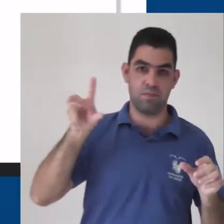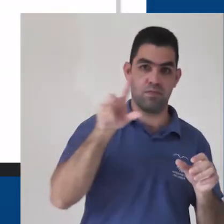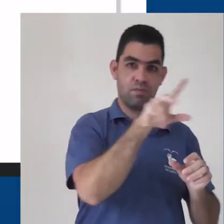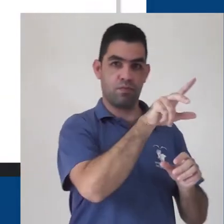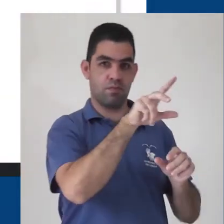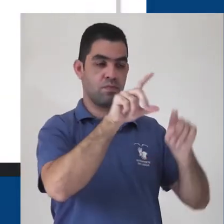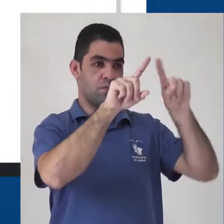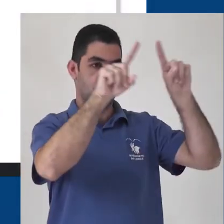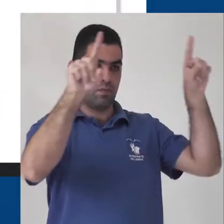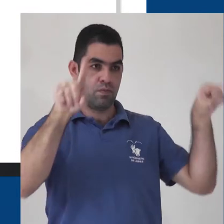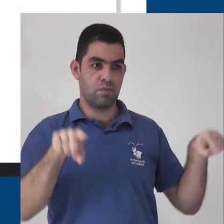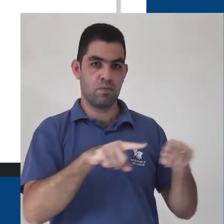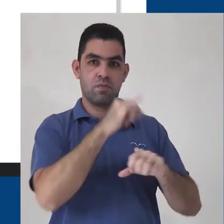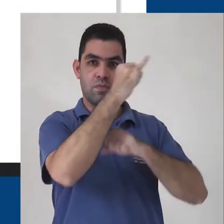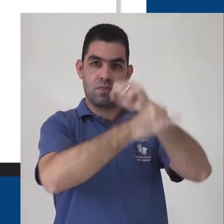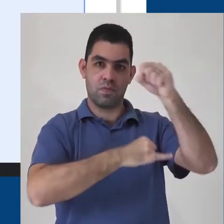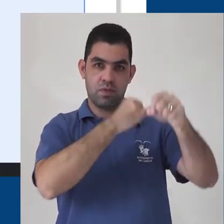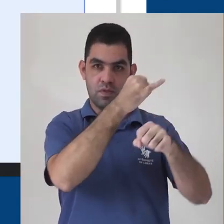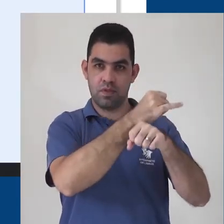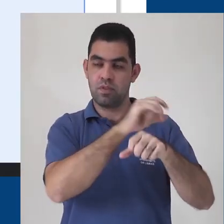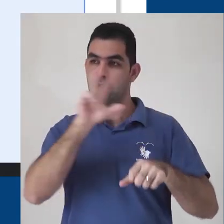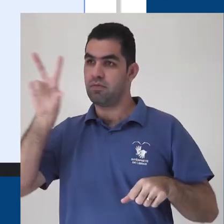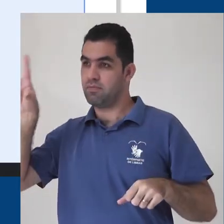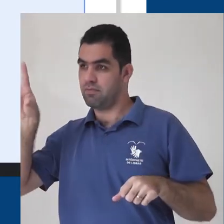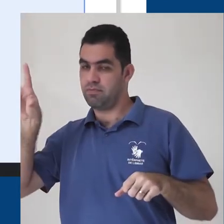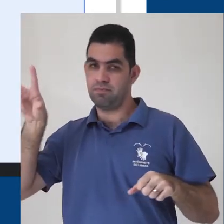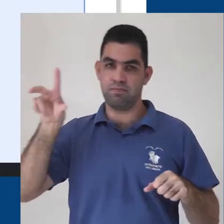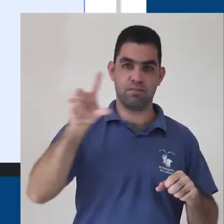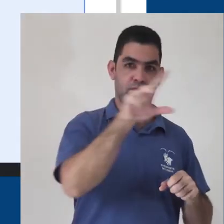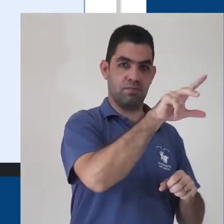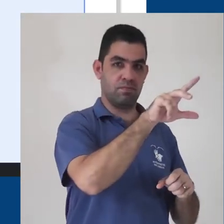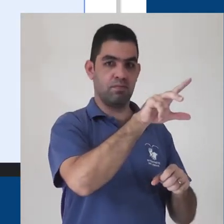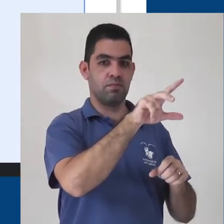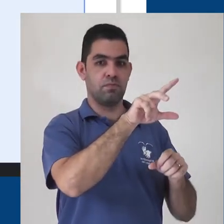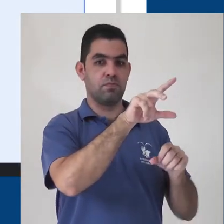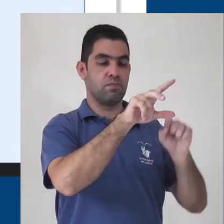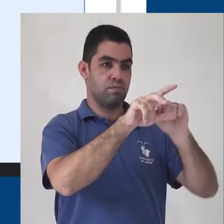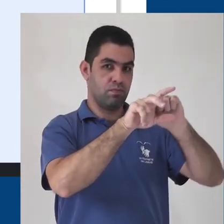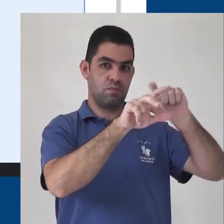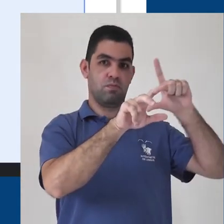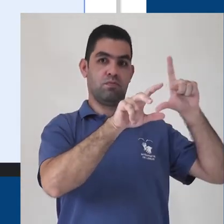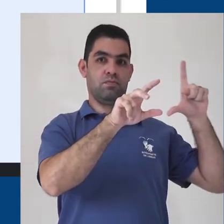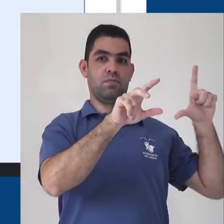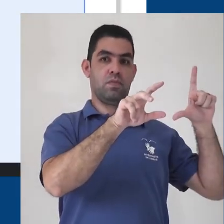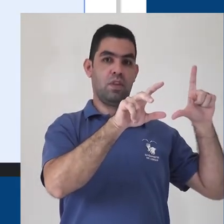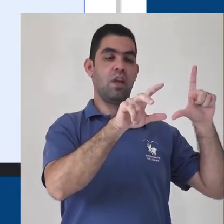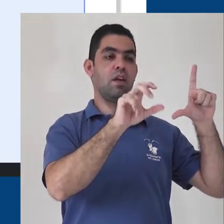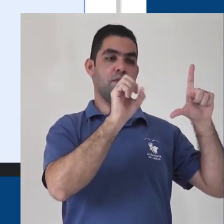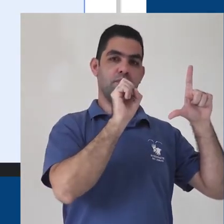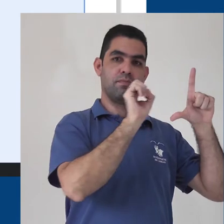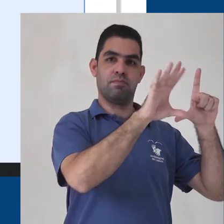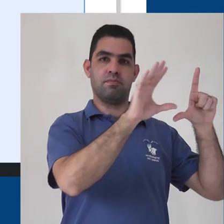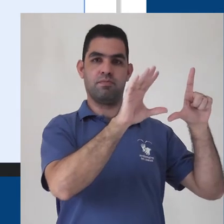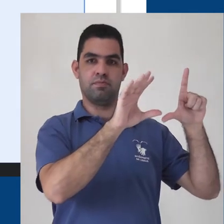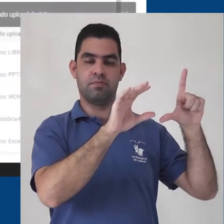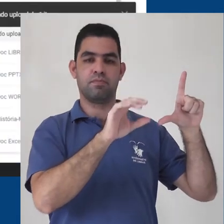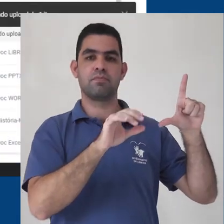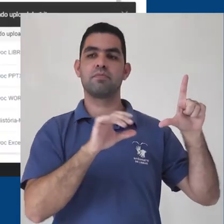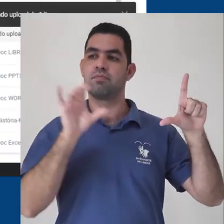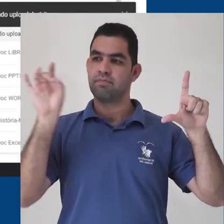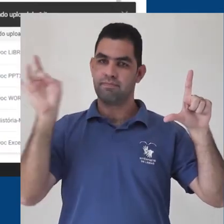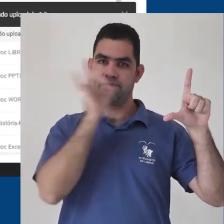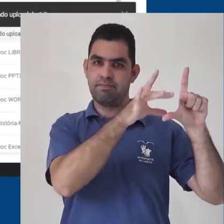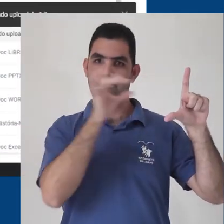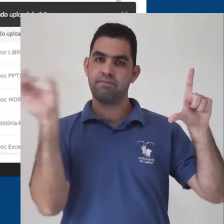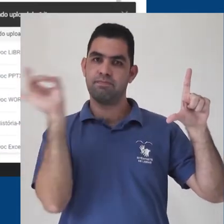navegador que está na sua barra de tarefas no canto inferior da tela. Espere até que o navegador abra novamente e solte os documentos no centro da